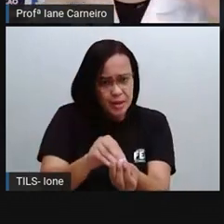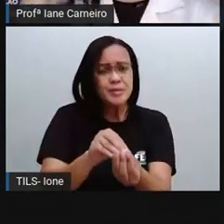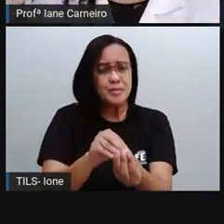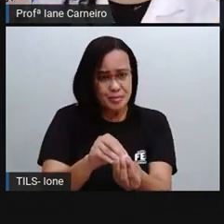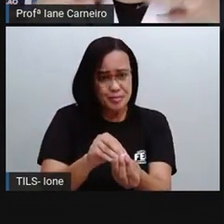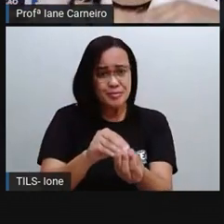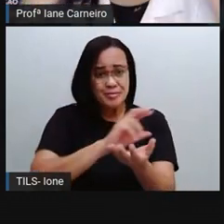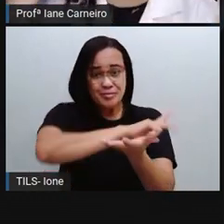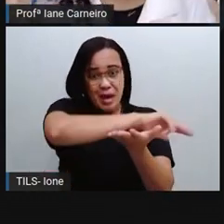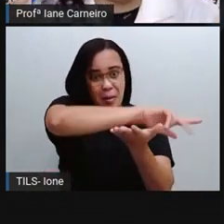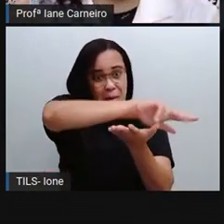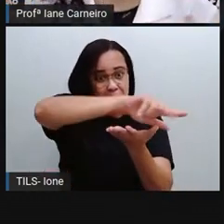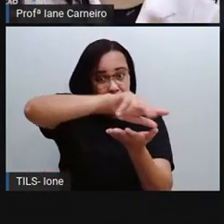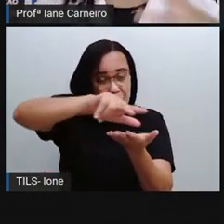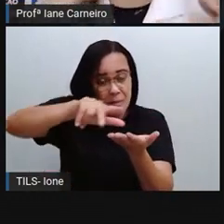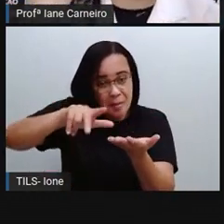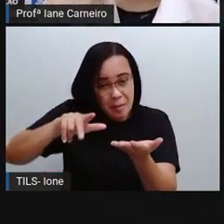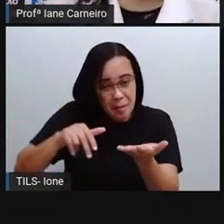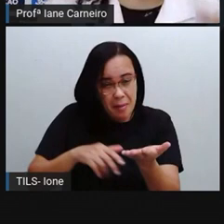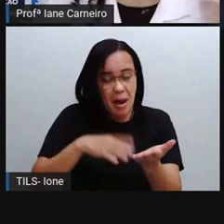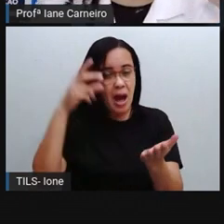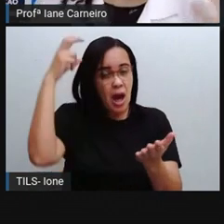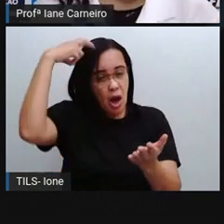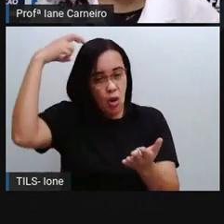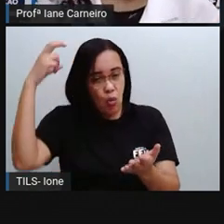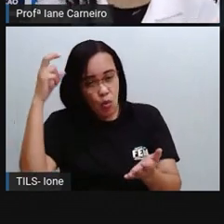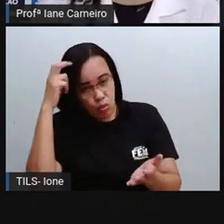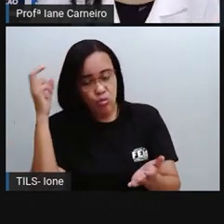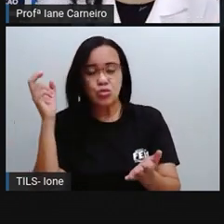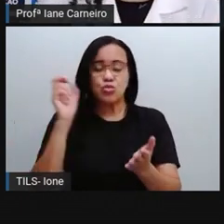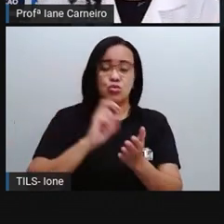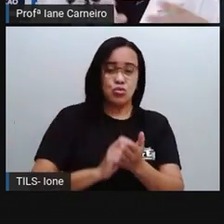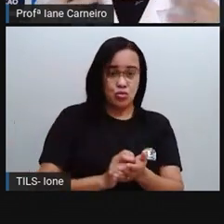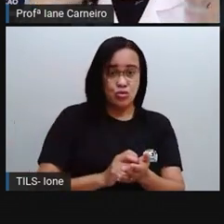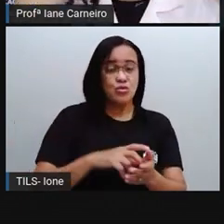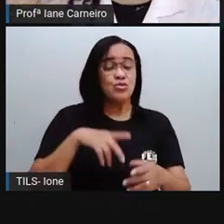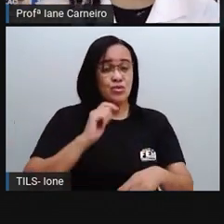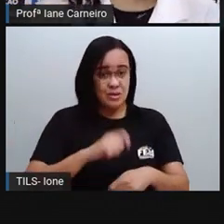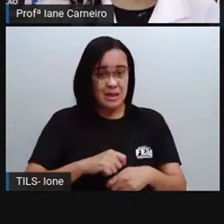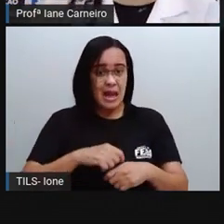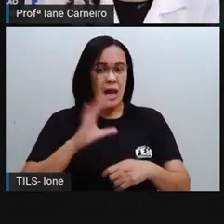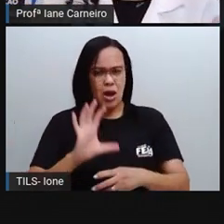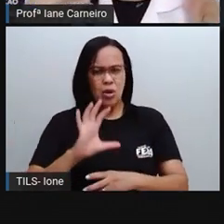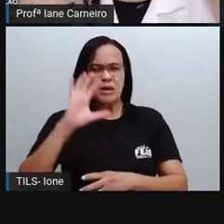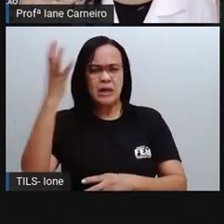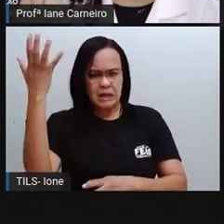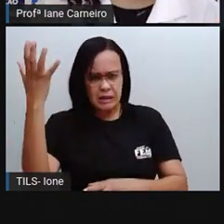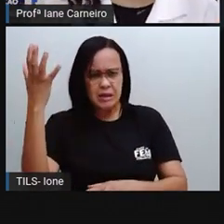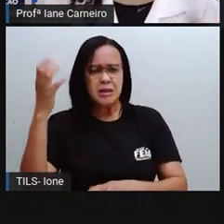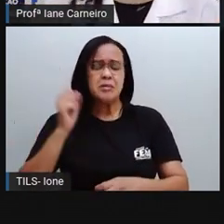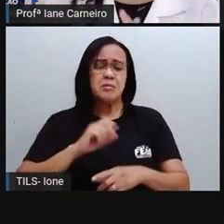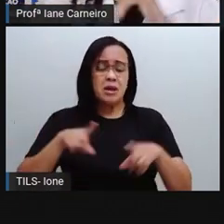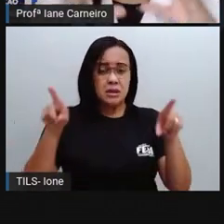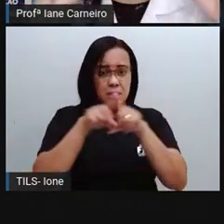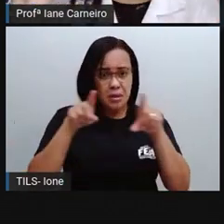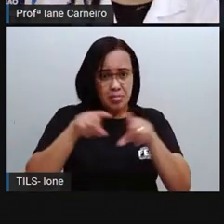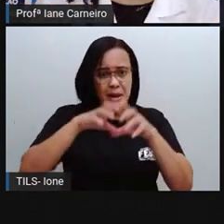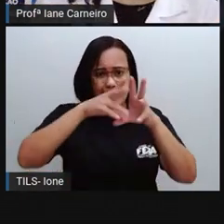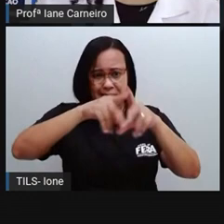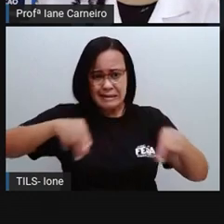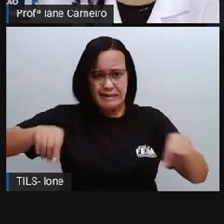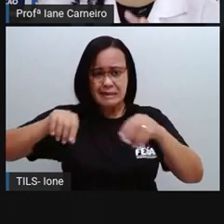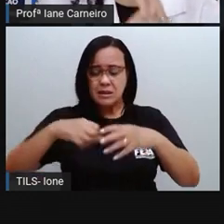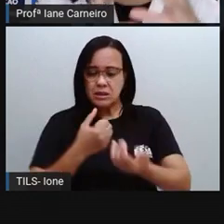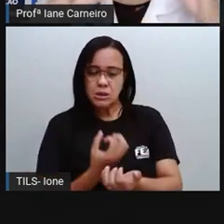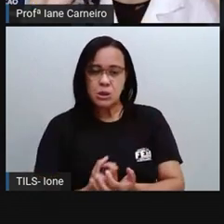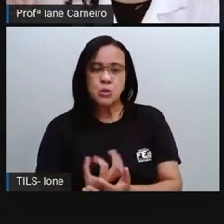variedade, a diversidade de cultura, de arte, né? De clima, de vegetação de uma região,